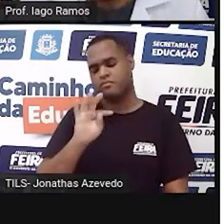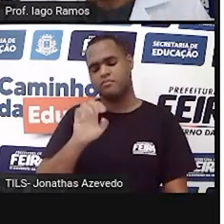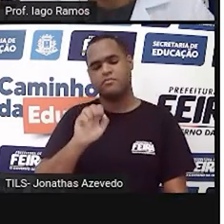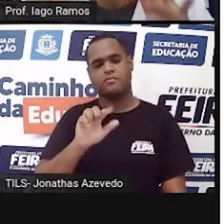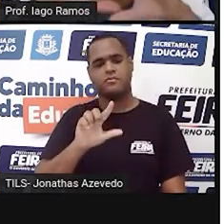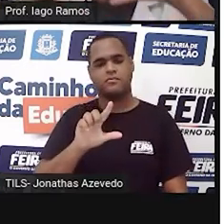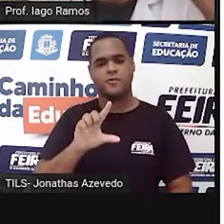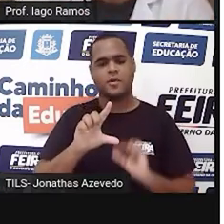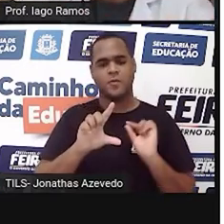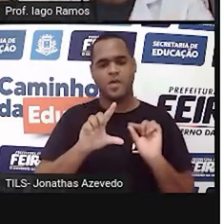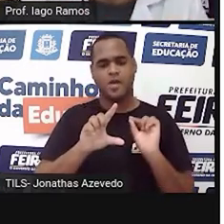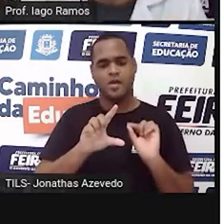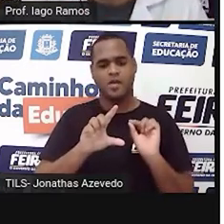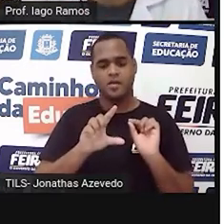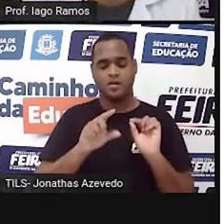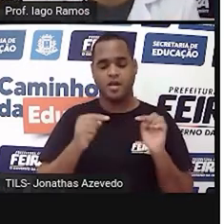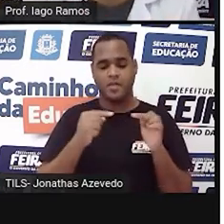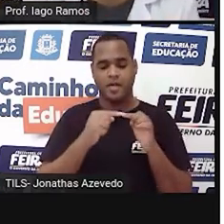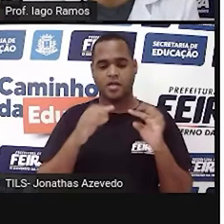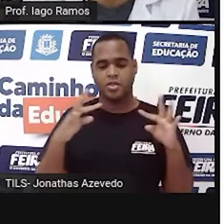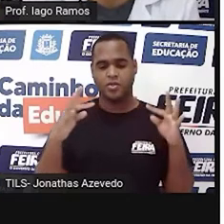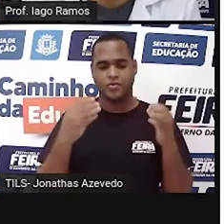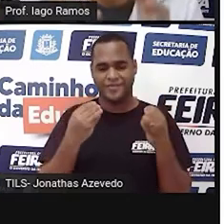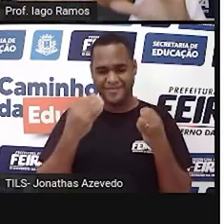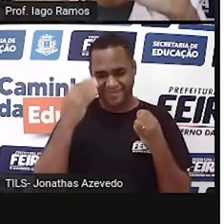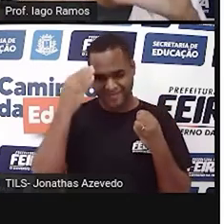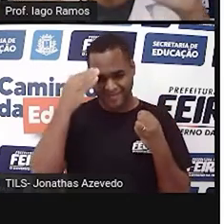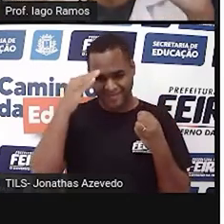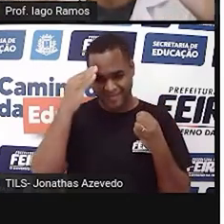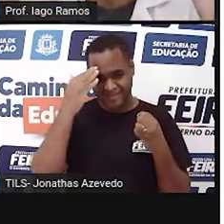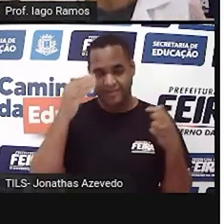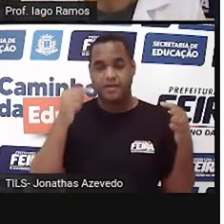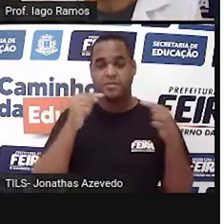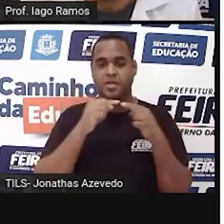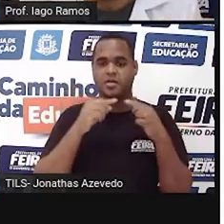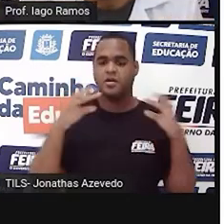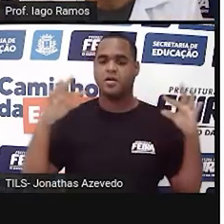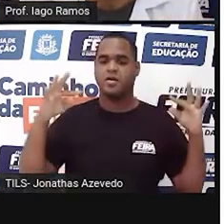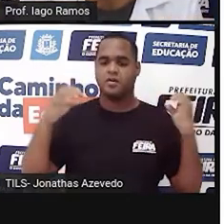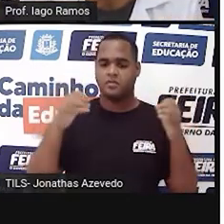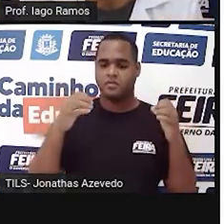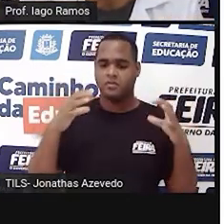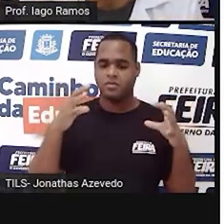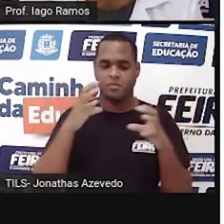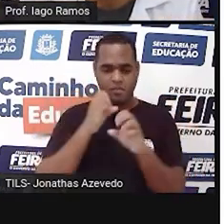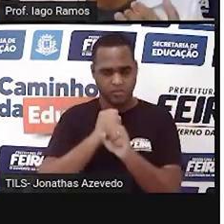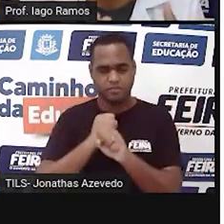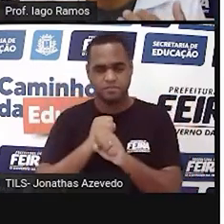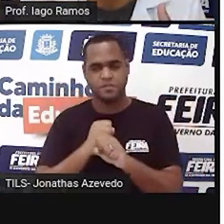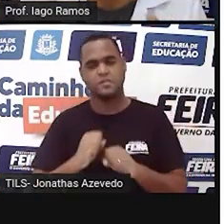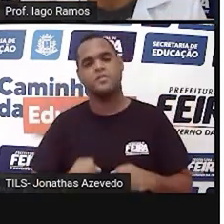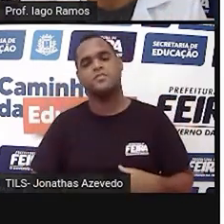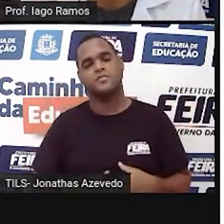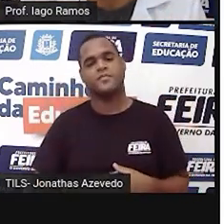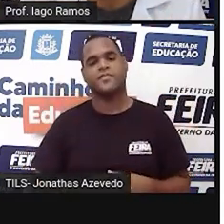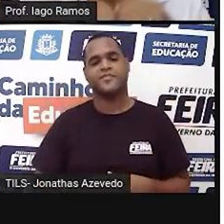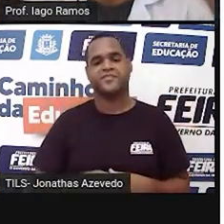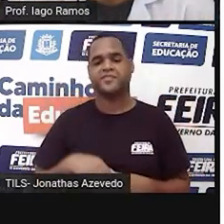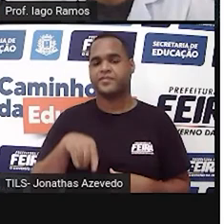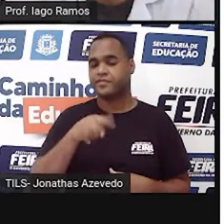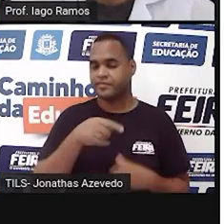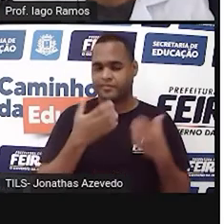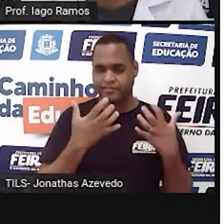Total significa tudo. Significa o todo. Então, a gente quer a quantidade